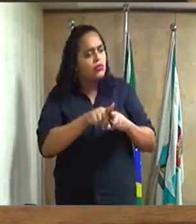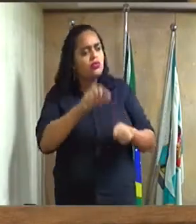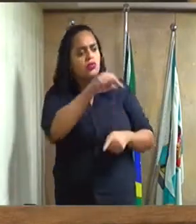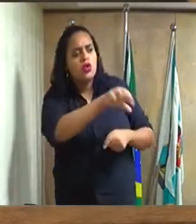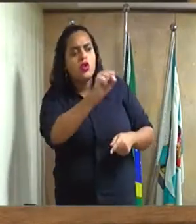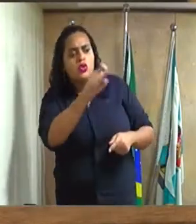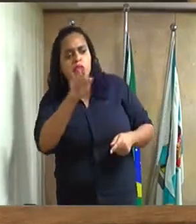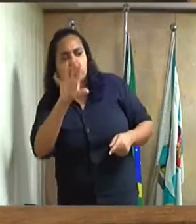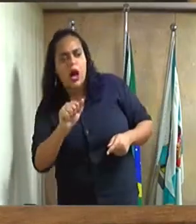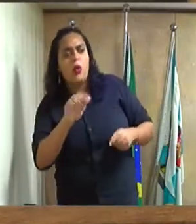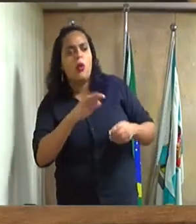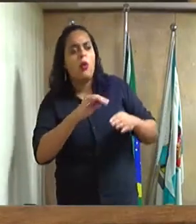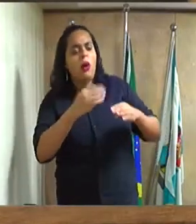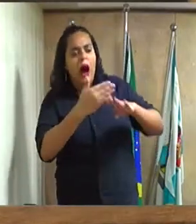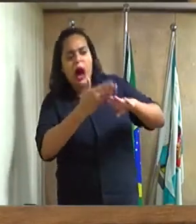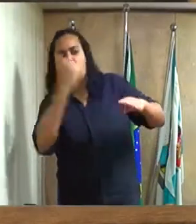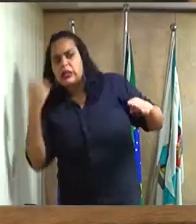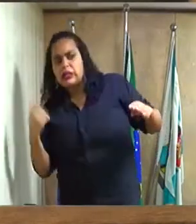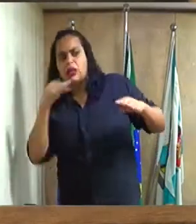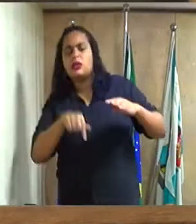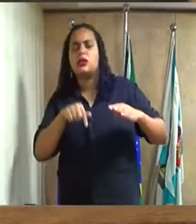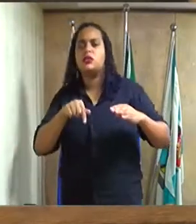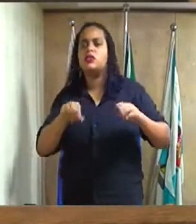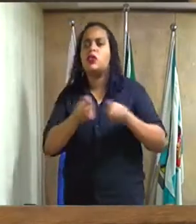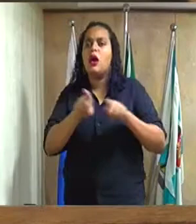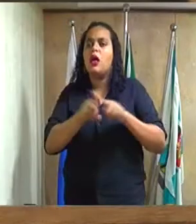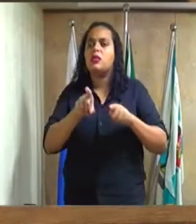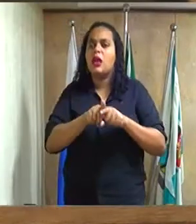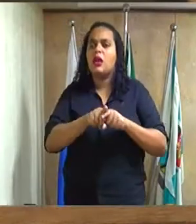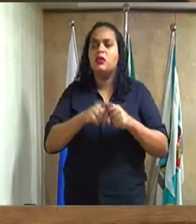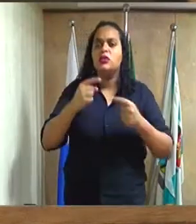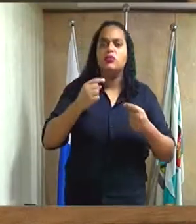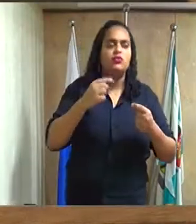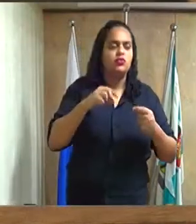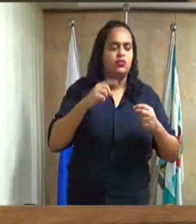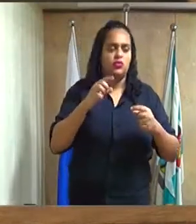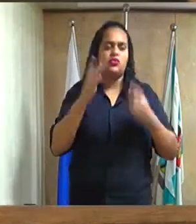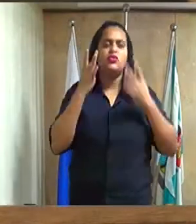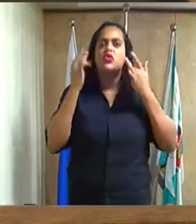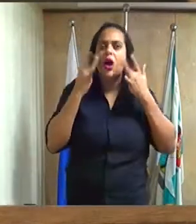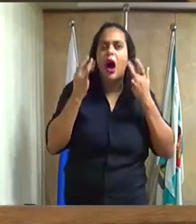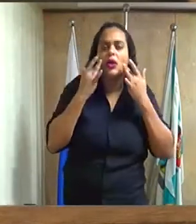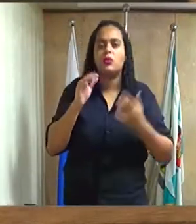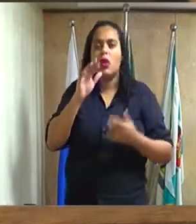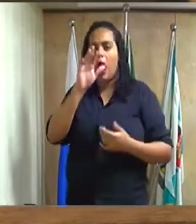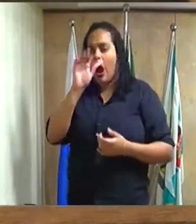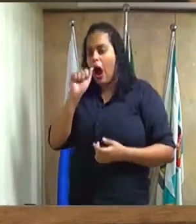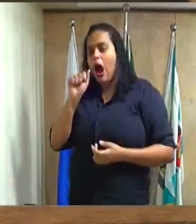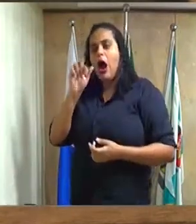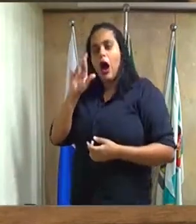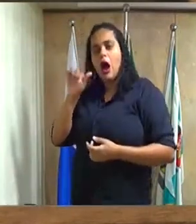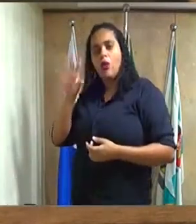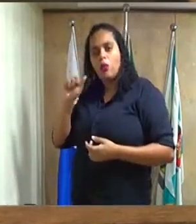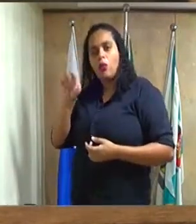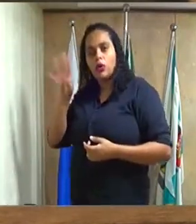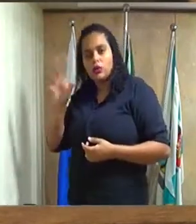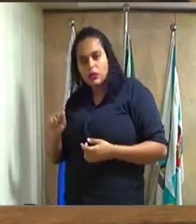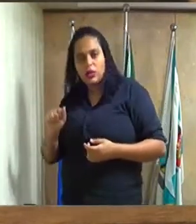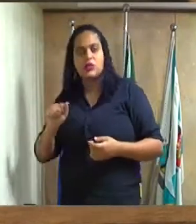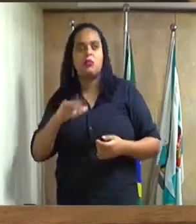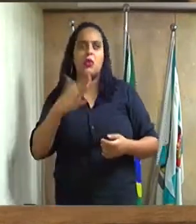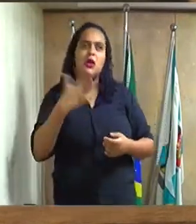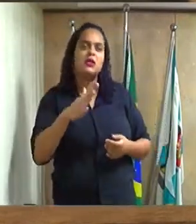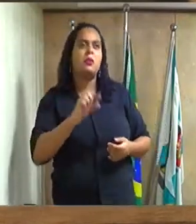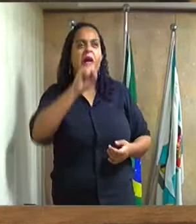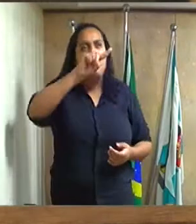movimento atrás do Raul Cortez. E me deram uma quantia que eu fiquei surpreso num valor